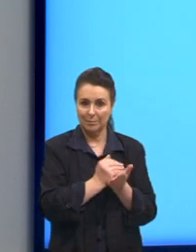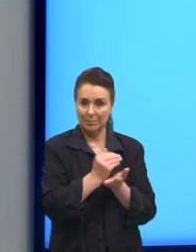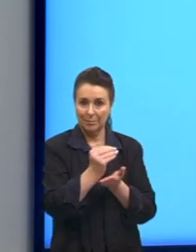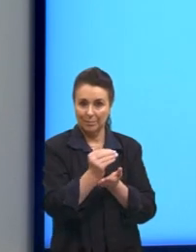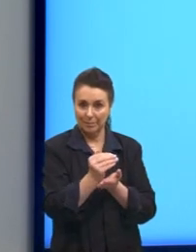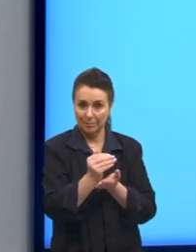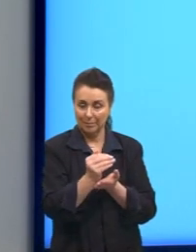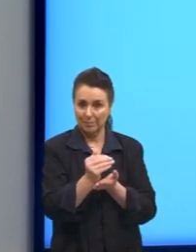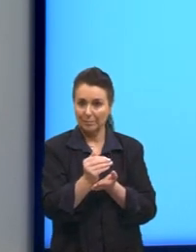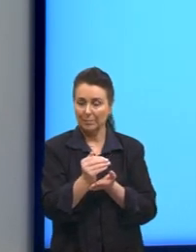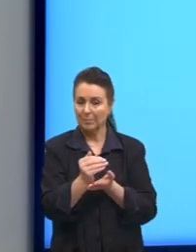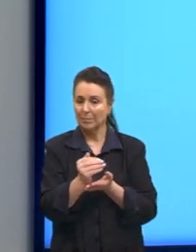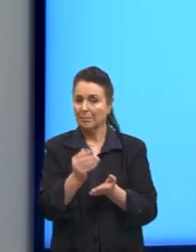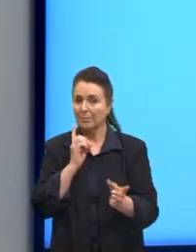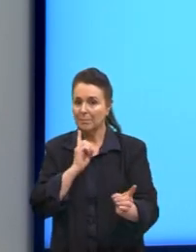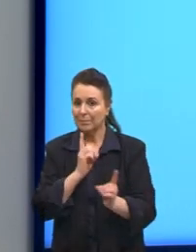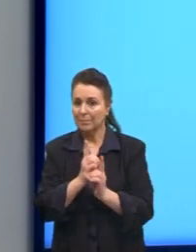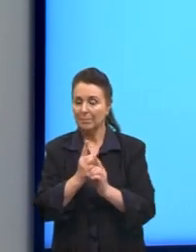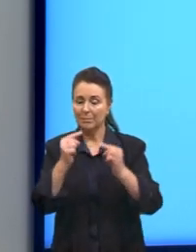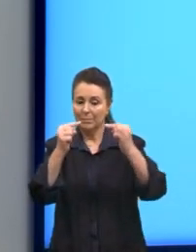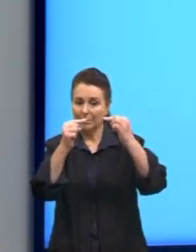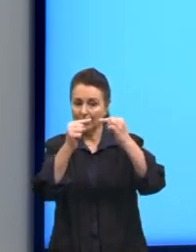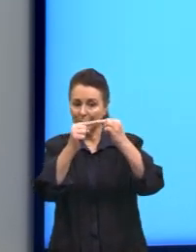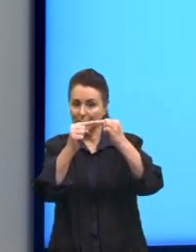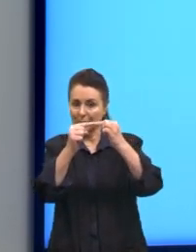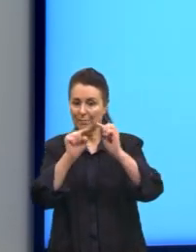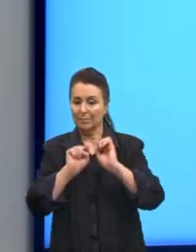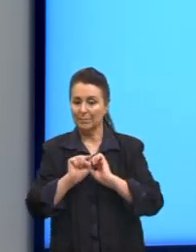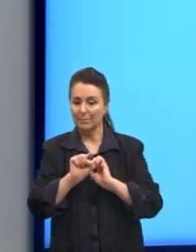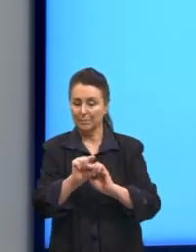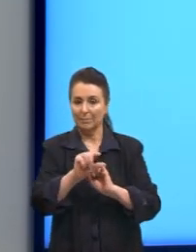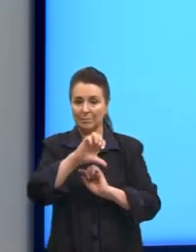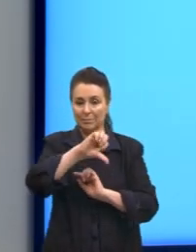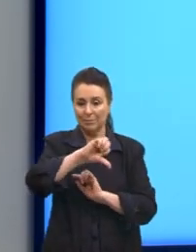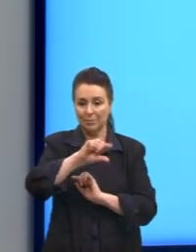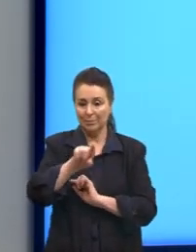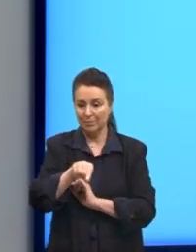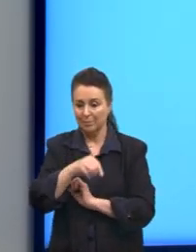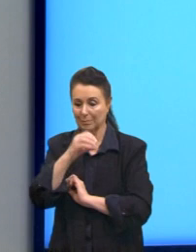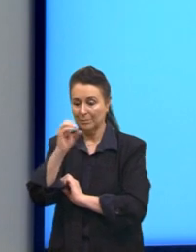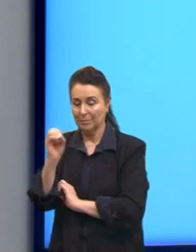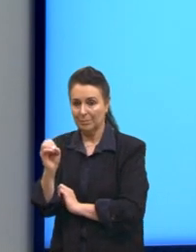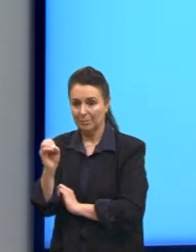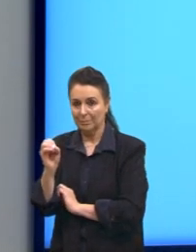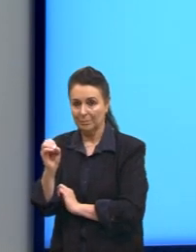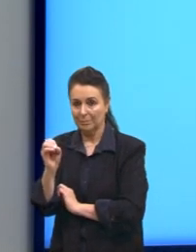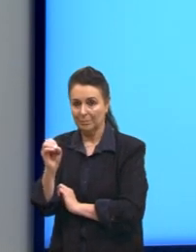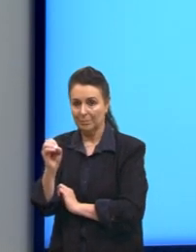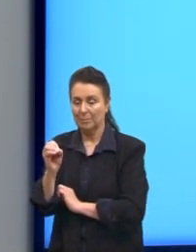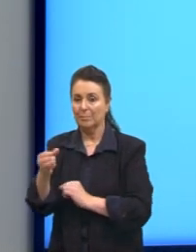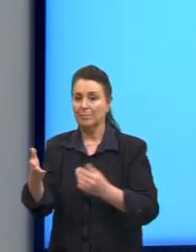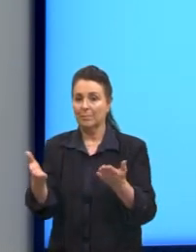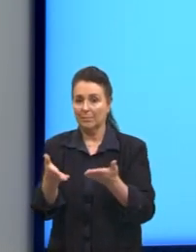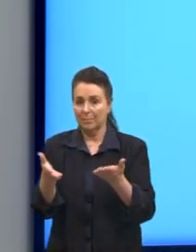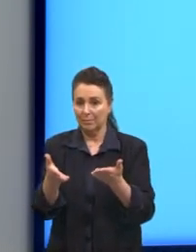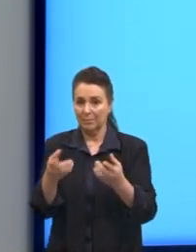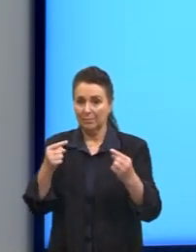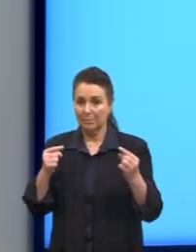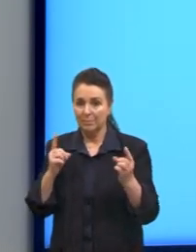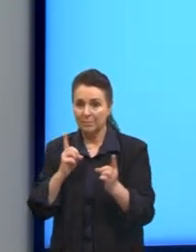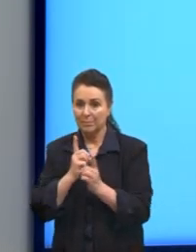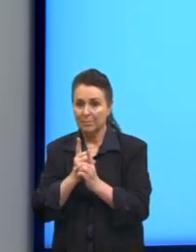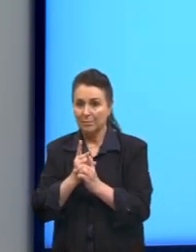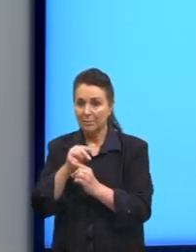determinar a coordenada daquele ponto, que seria o 9 e 0. E aí, se eu quero descobrir o n,